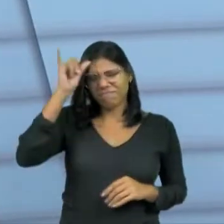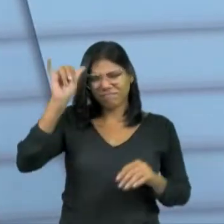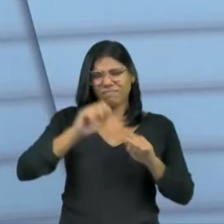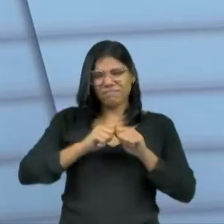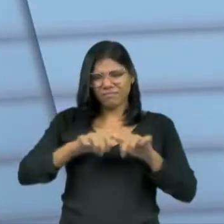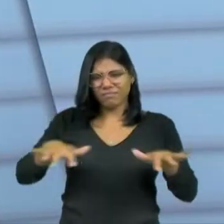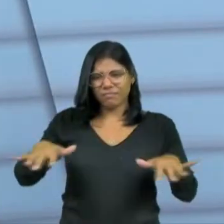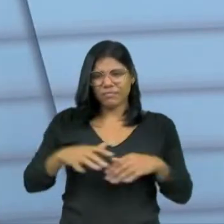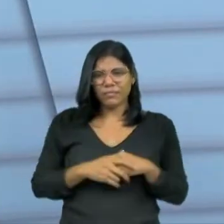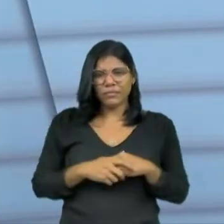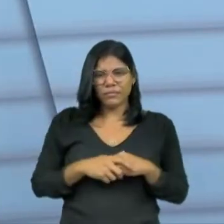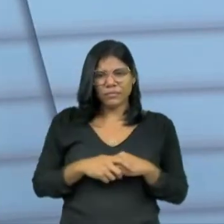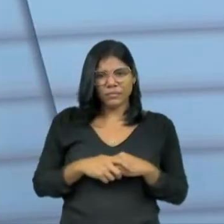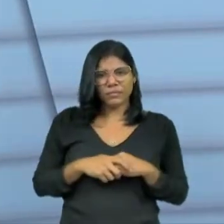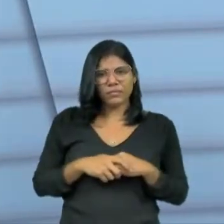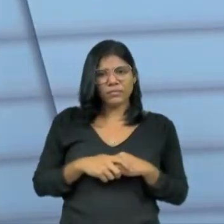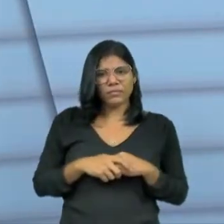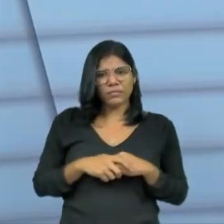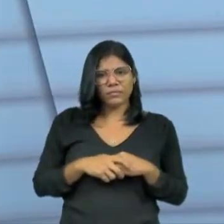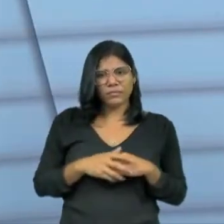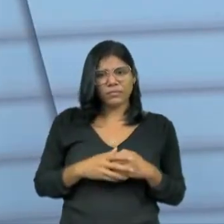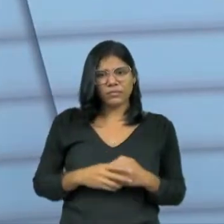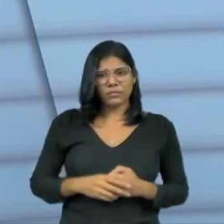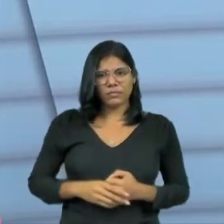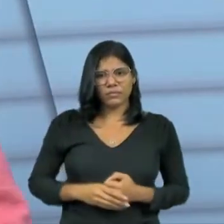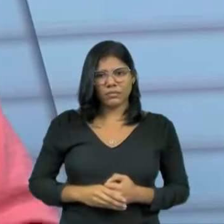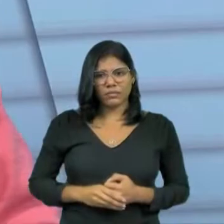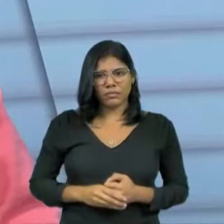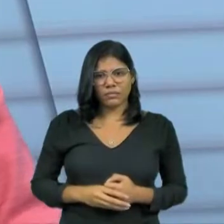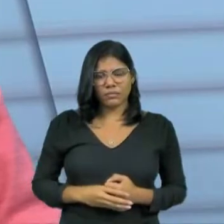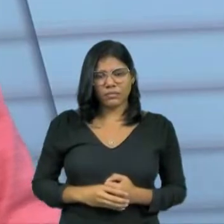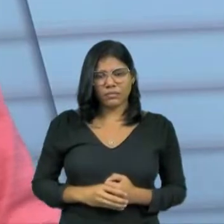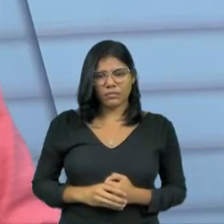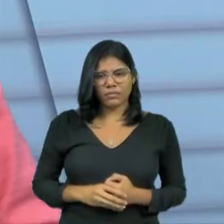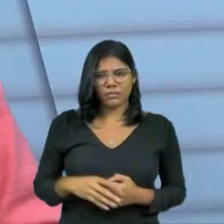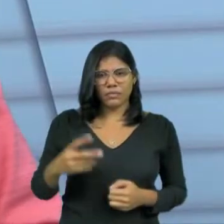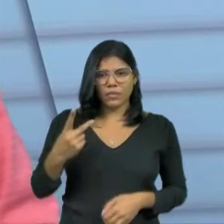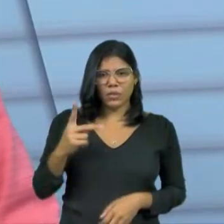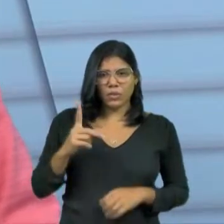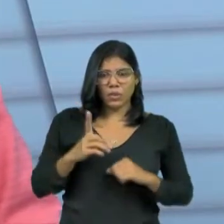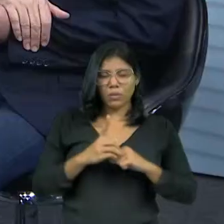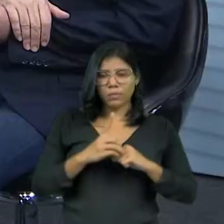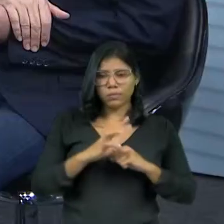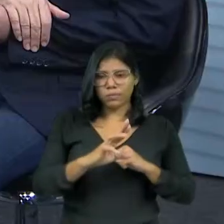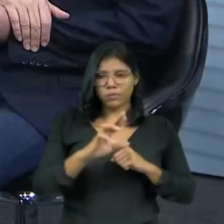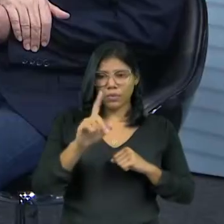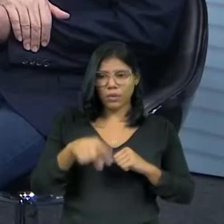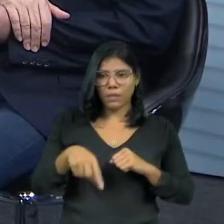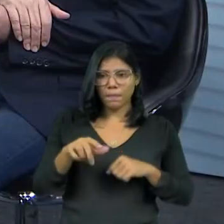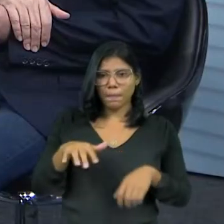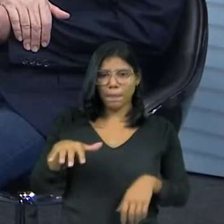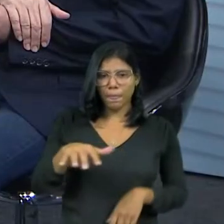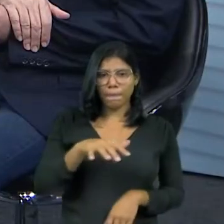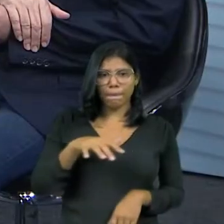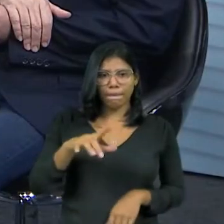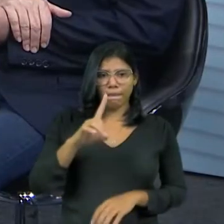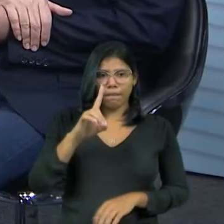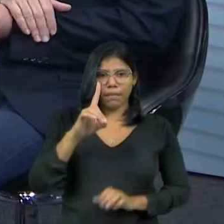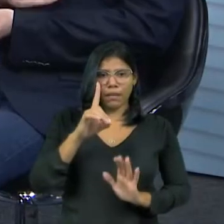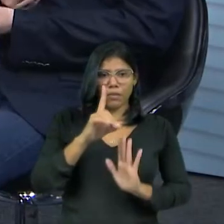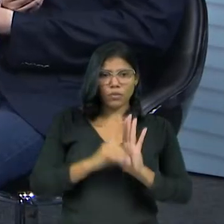Muda o número daquele, muda a informação daquela, já é uma informação falsa. O seu doutorado é sobre... É em Direito